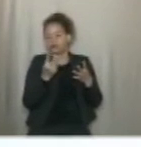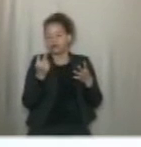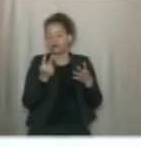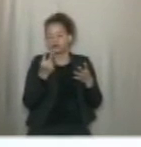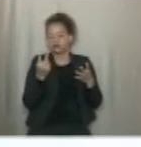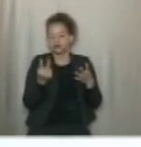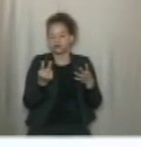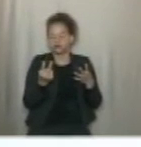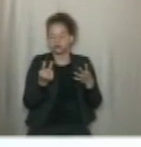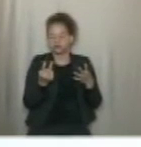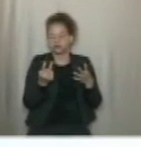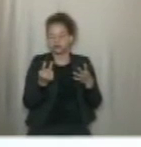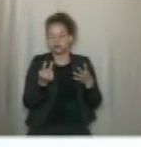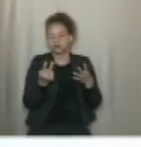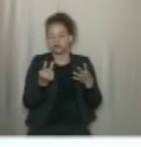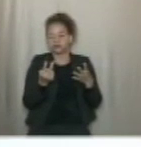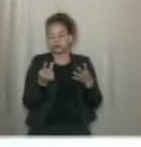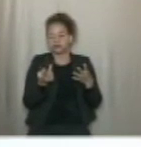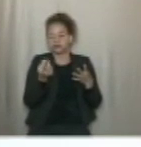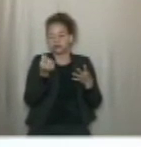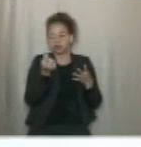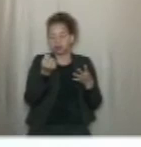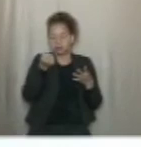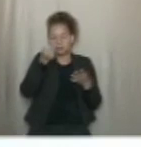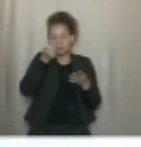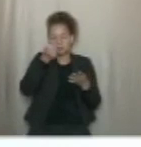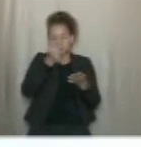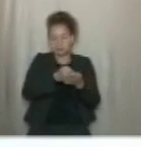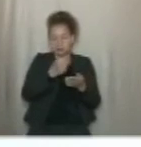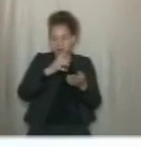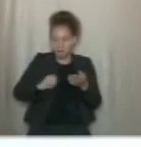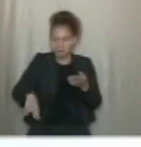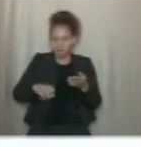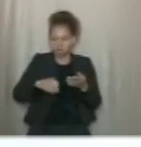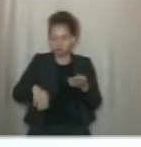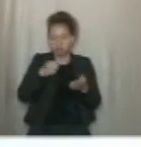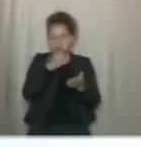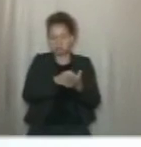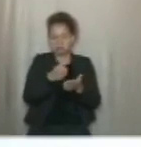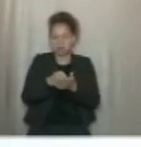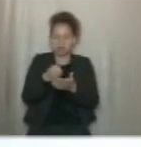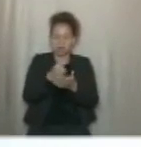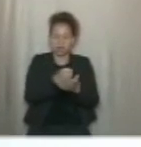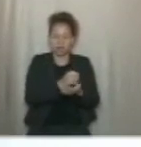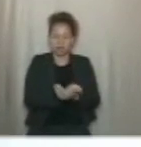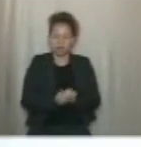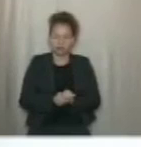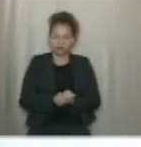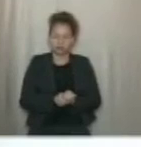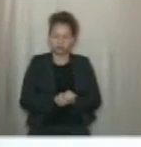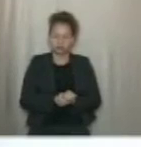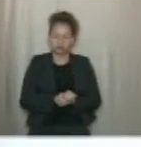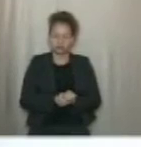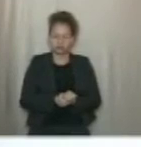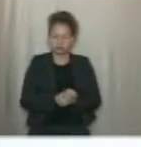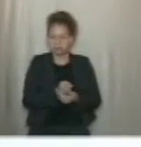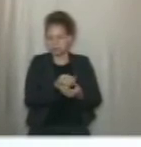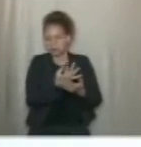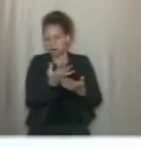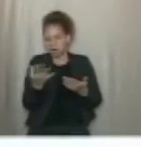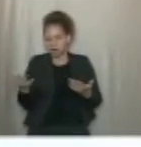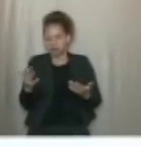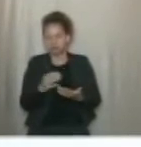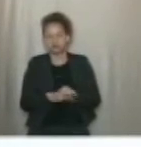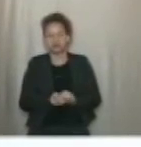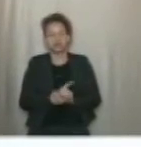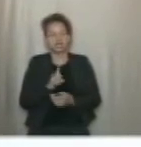gastos com pagamento desse monte de fatores